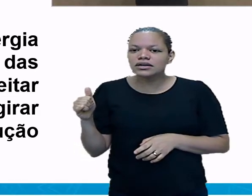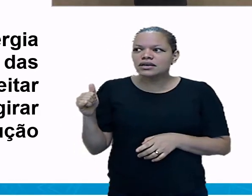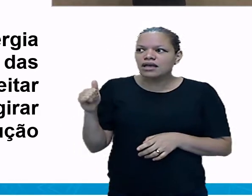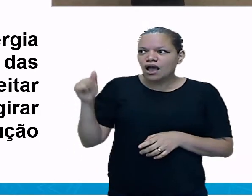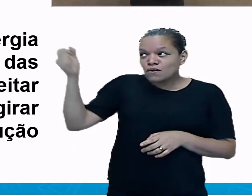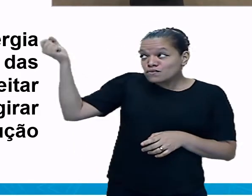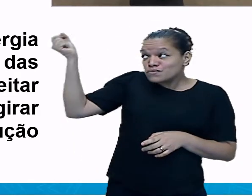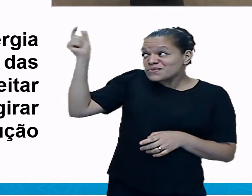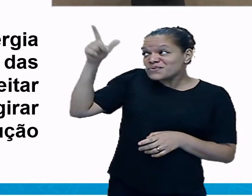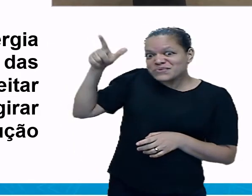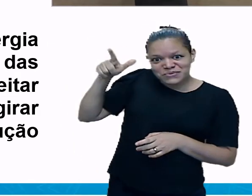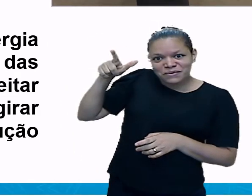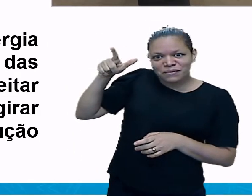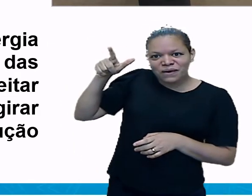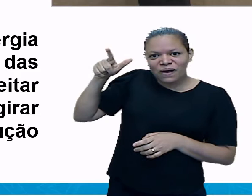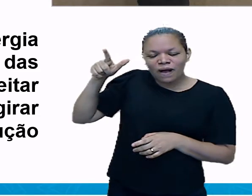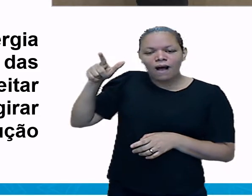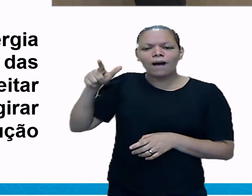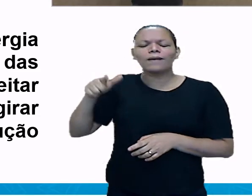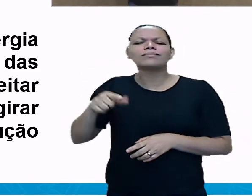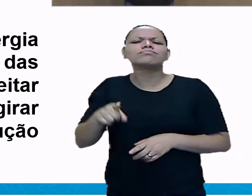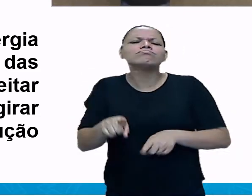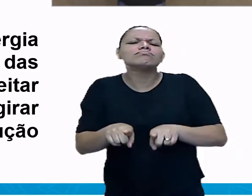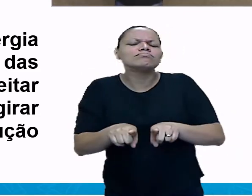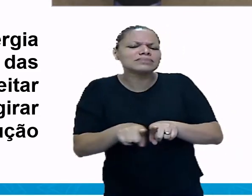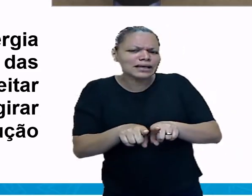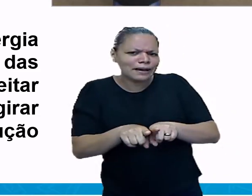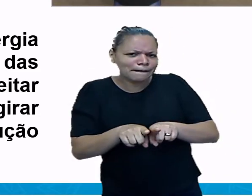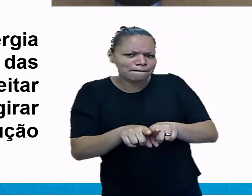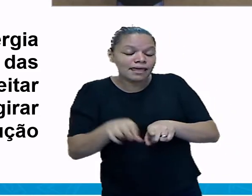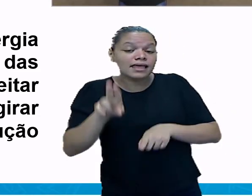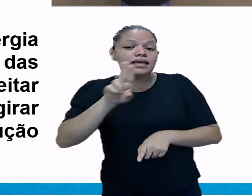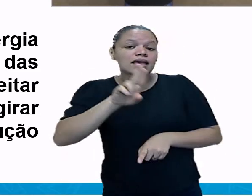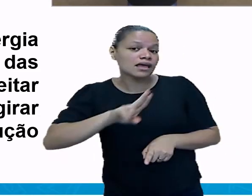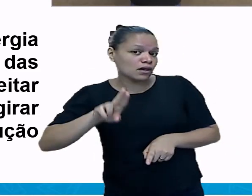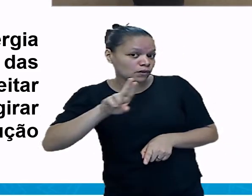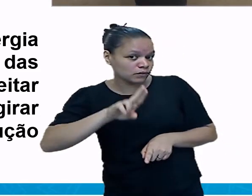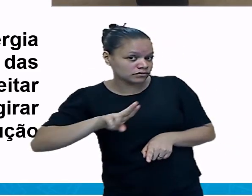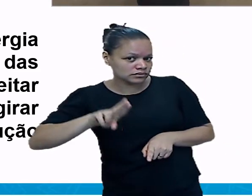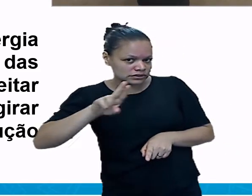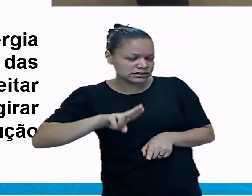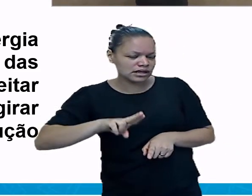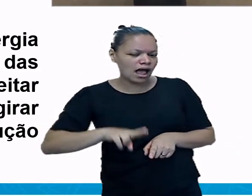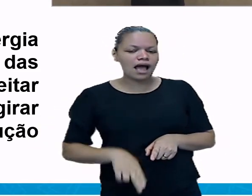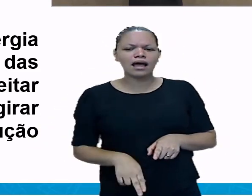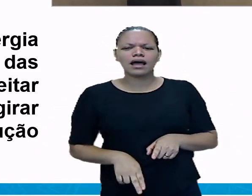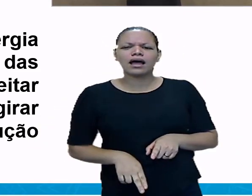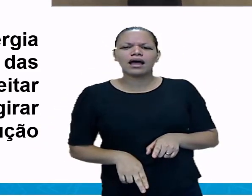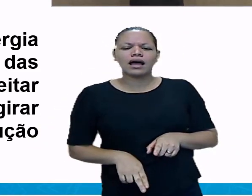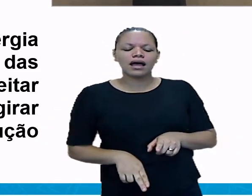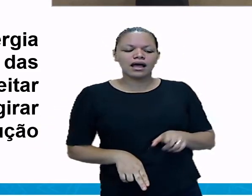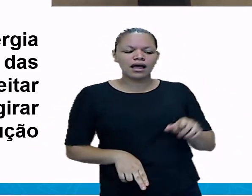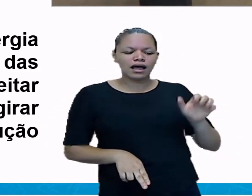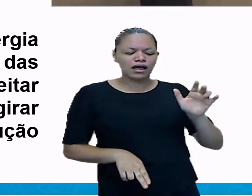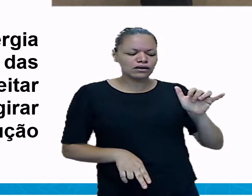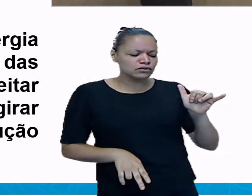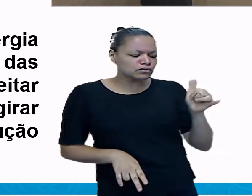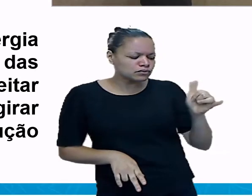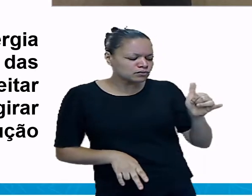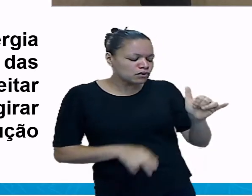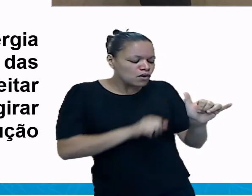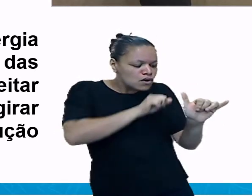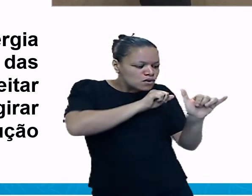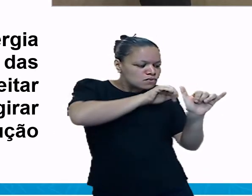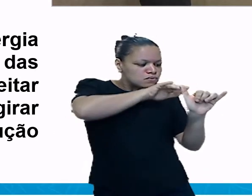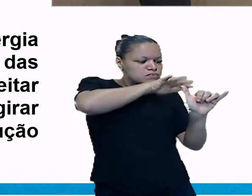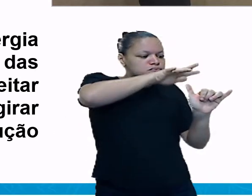Essa forma de energia pode ser aproveitada na geração de energia elétrica por meio de